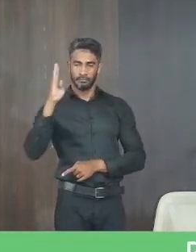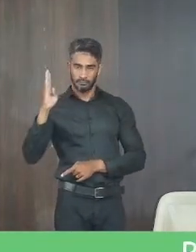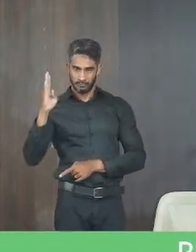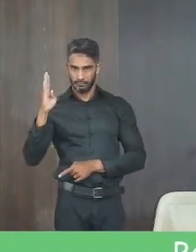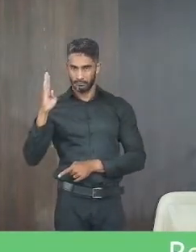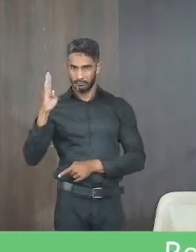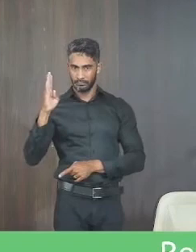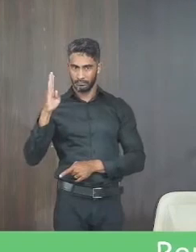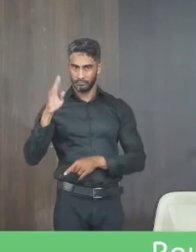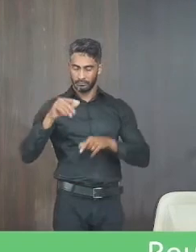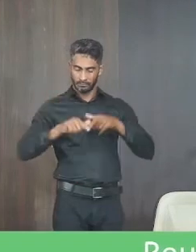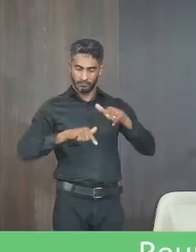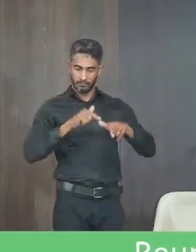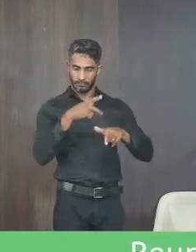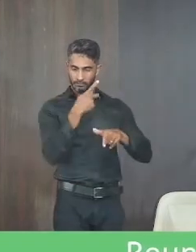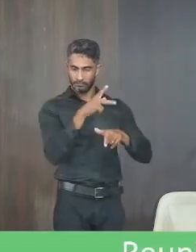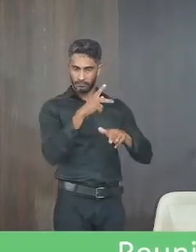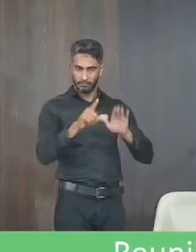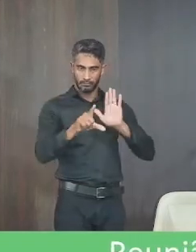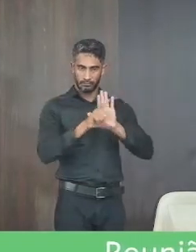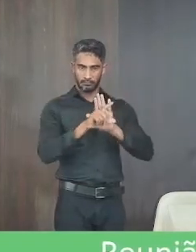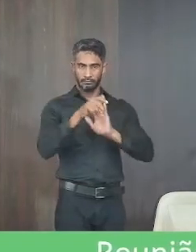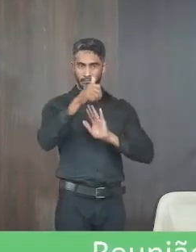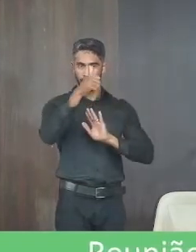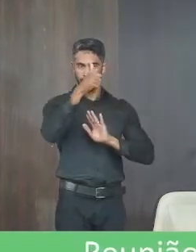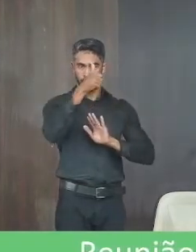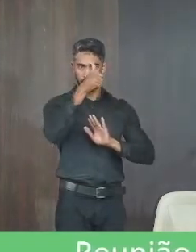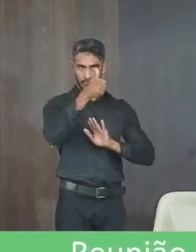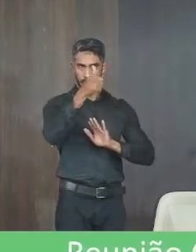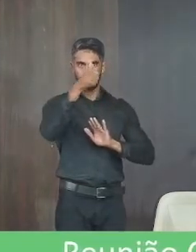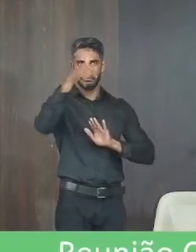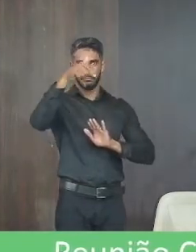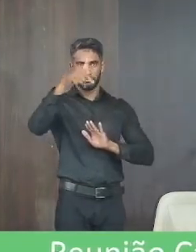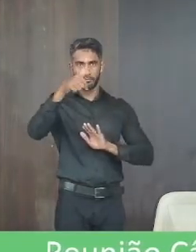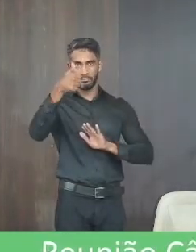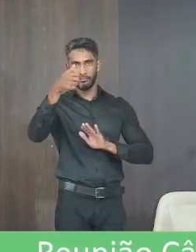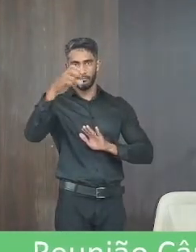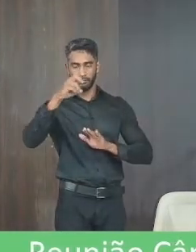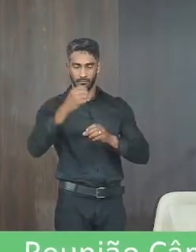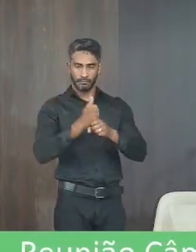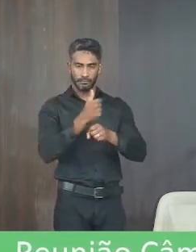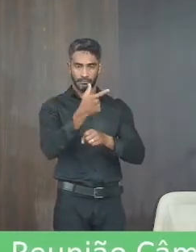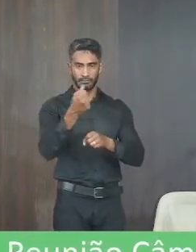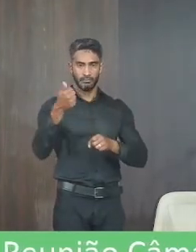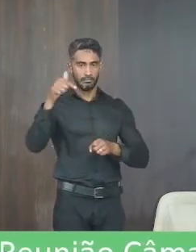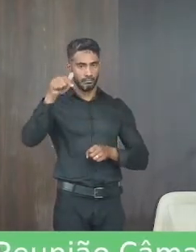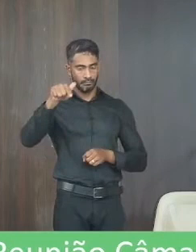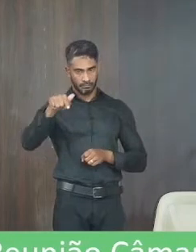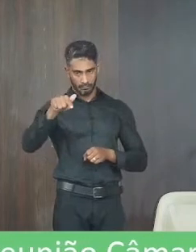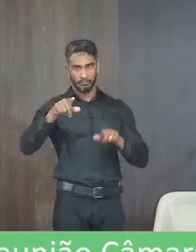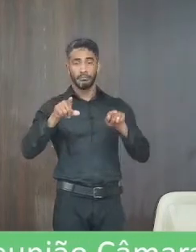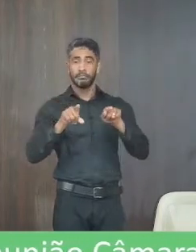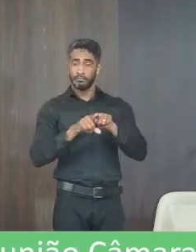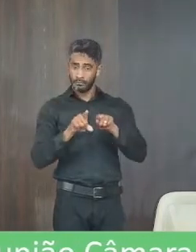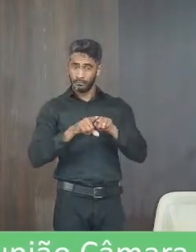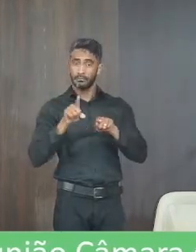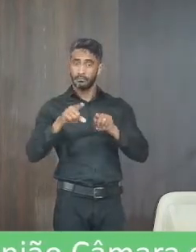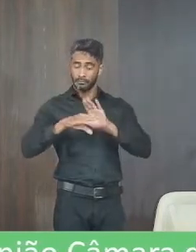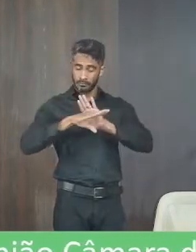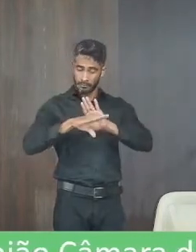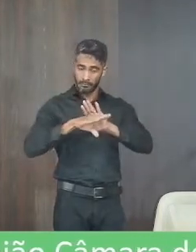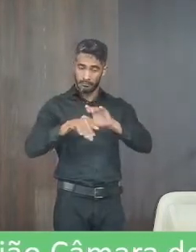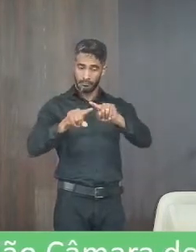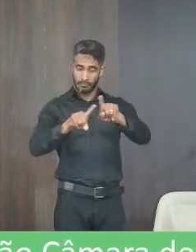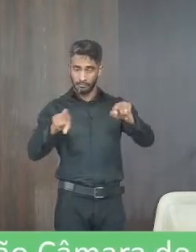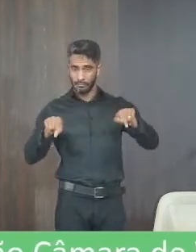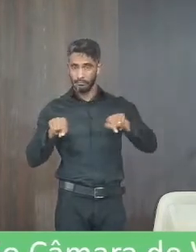o cargo dela está na lei 1715 2007 entendeu assim também são os auxiliares